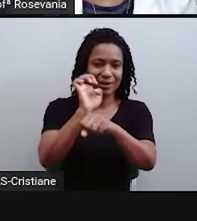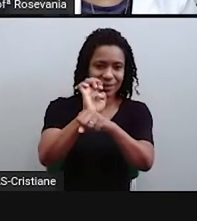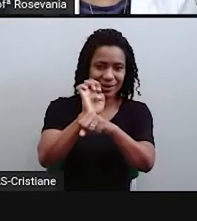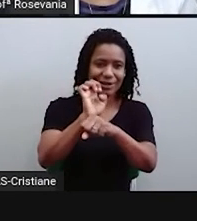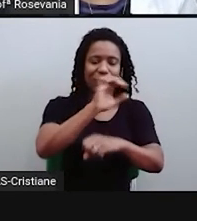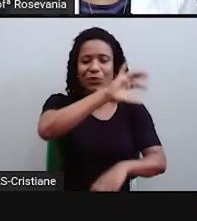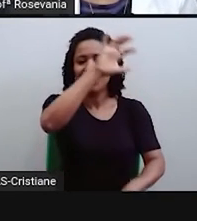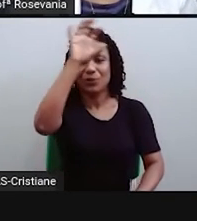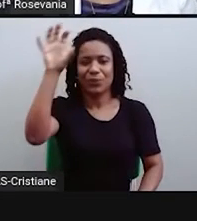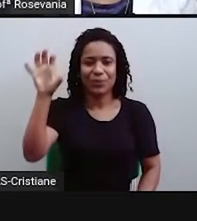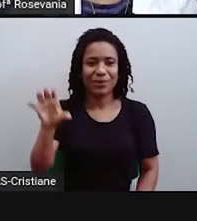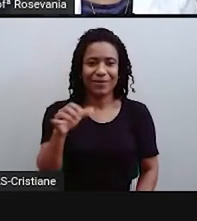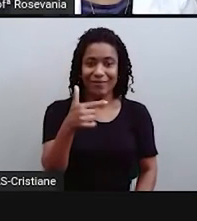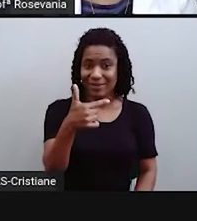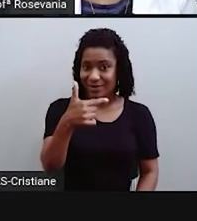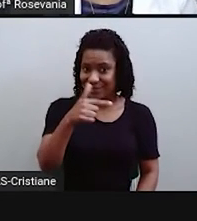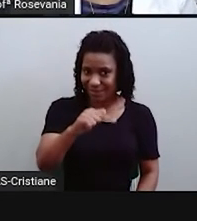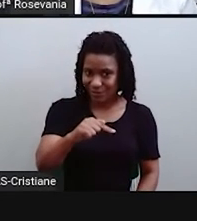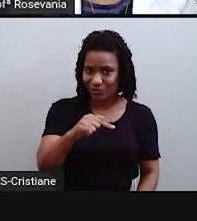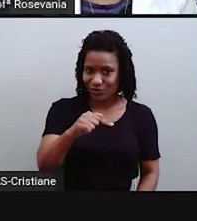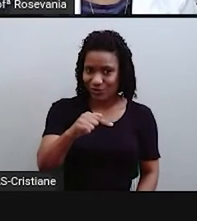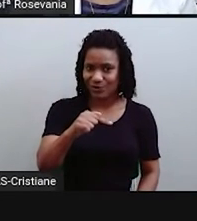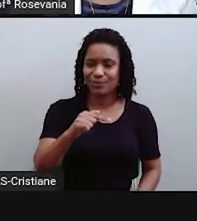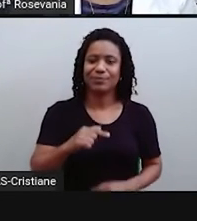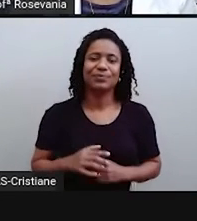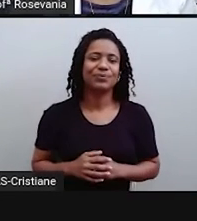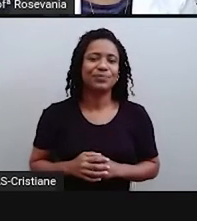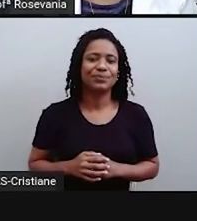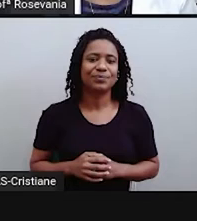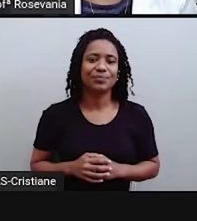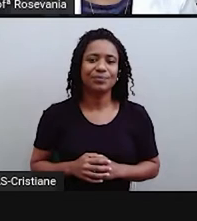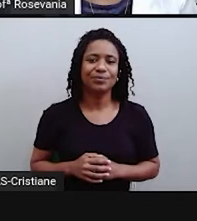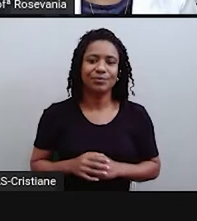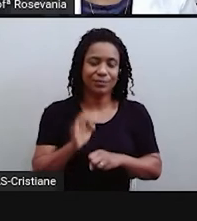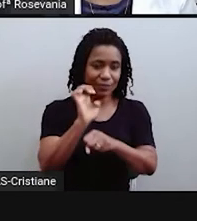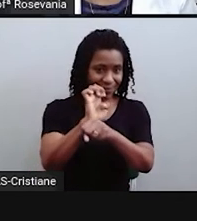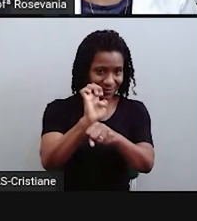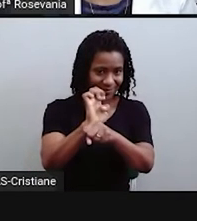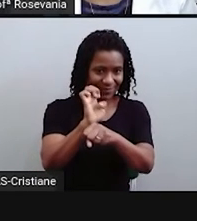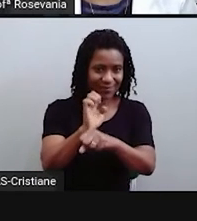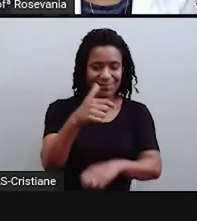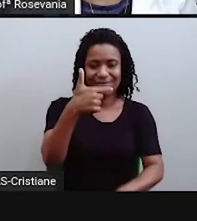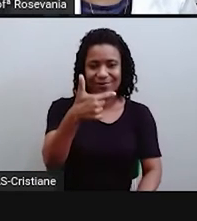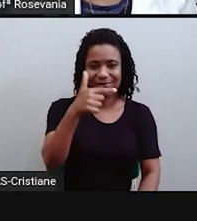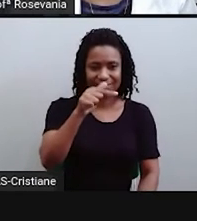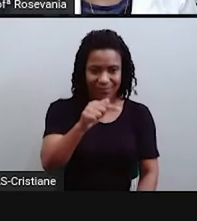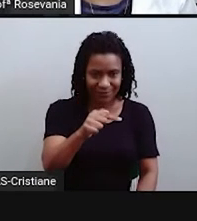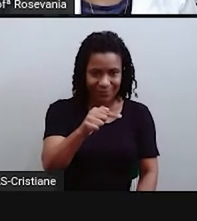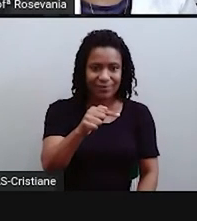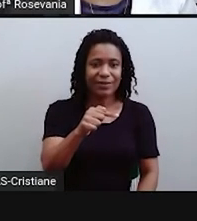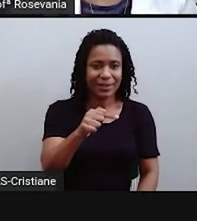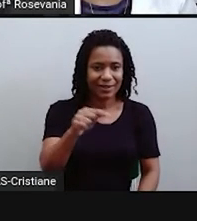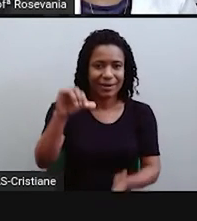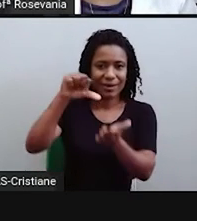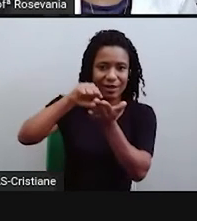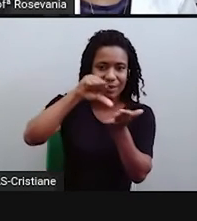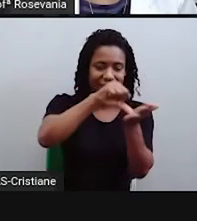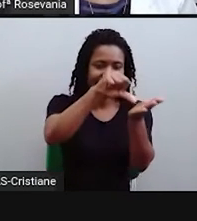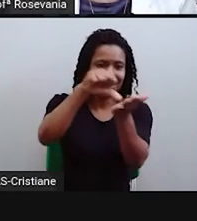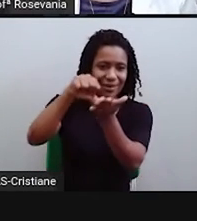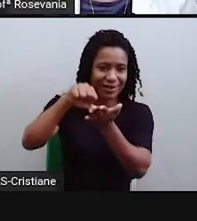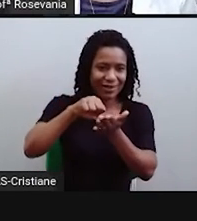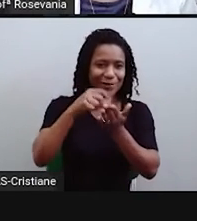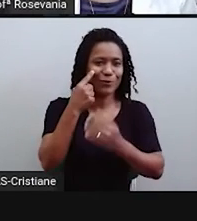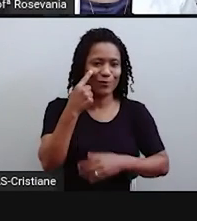falei, nós temos aqui 26 estados com as suas respectivas capitais, olha aqui a Bahia,